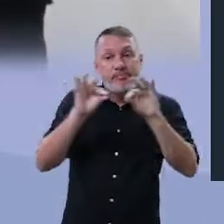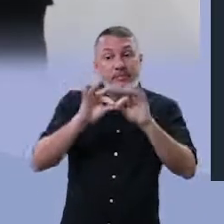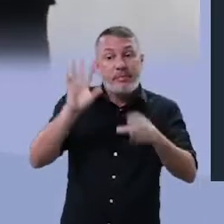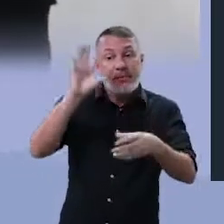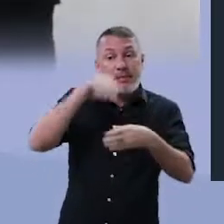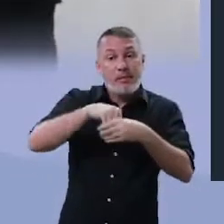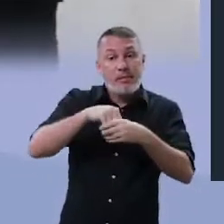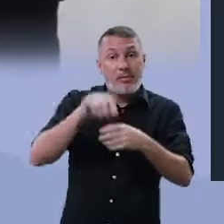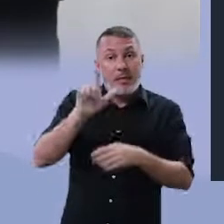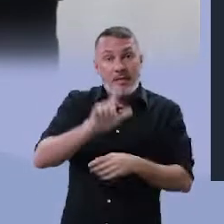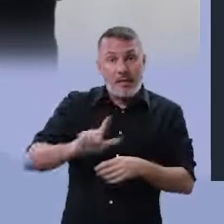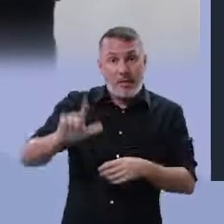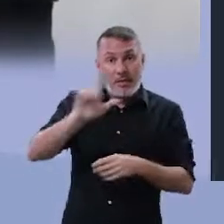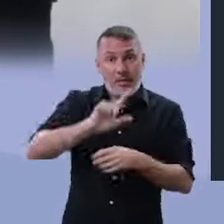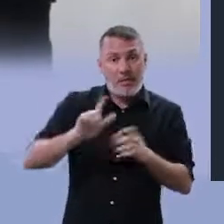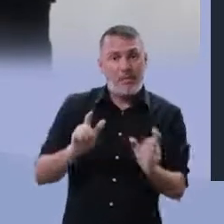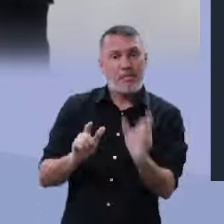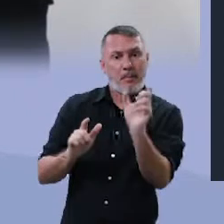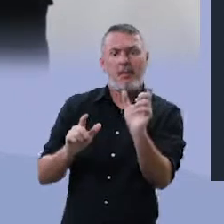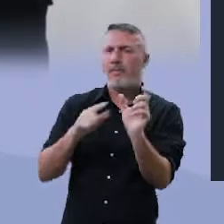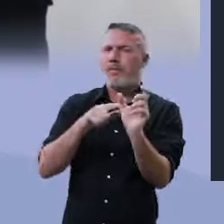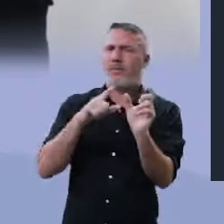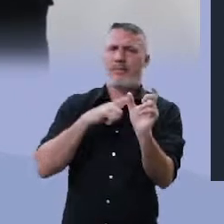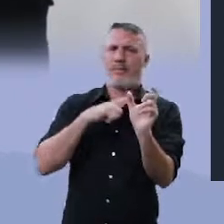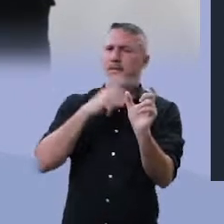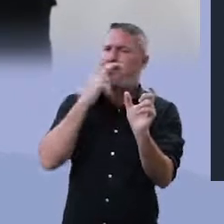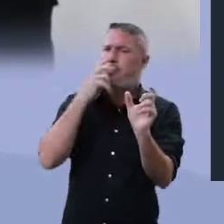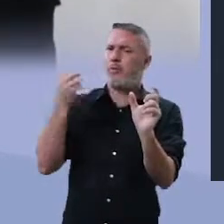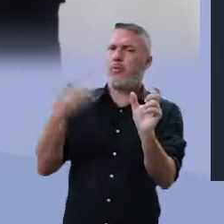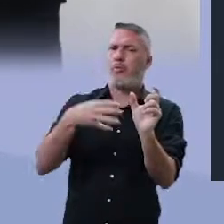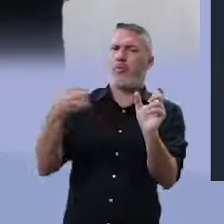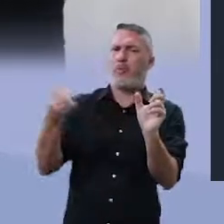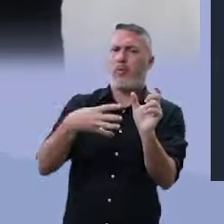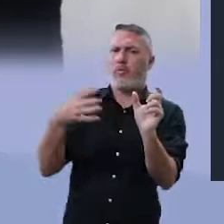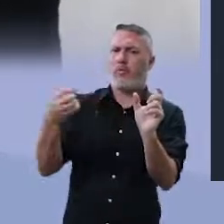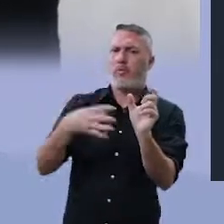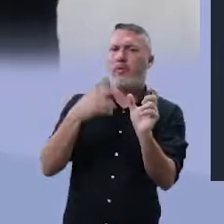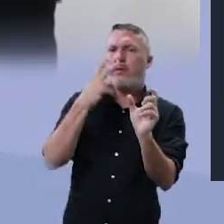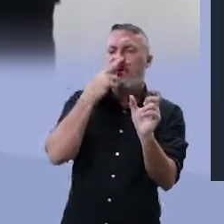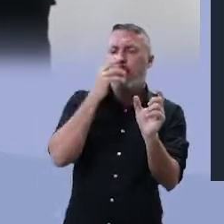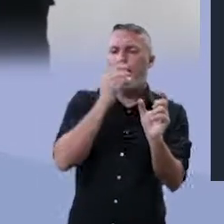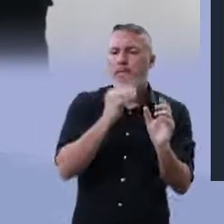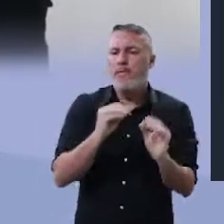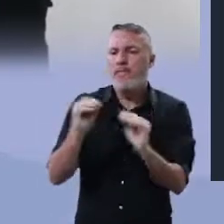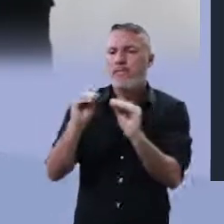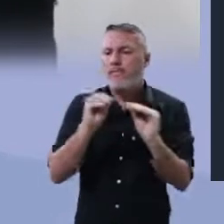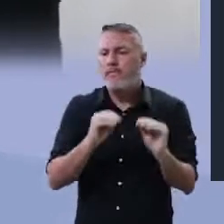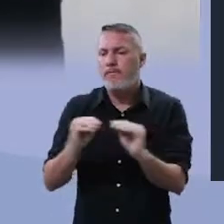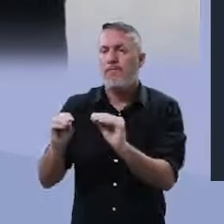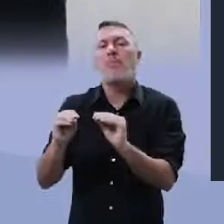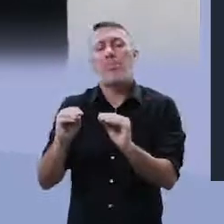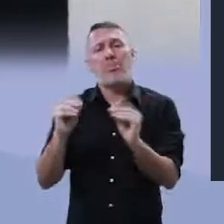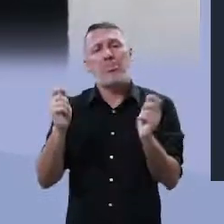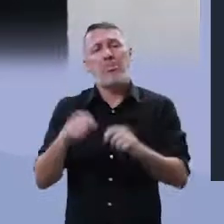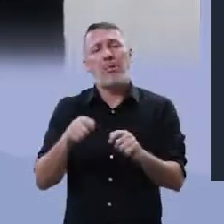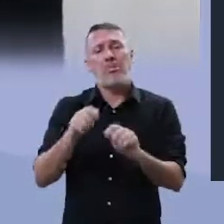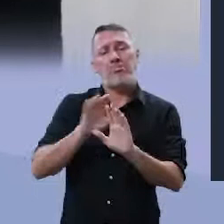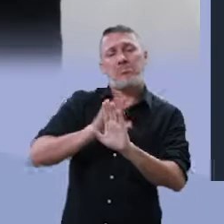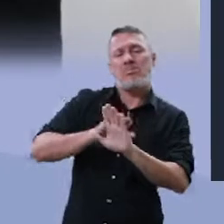literatura, a palavra se reveste de sentido novo. E passa a ser empregada de modo